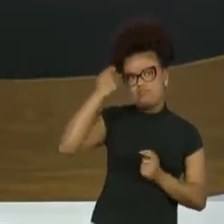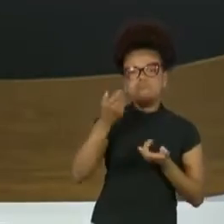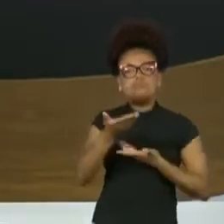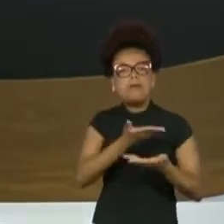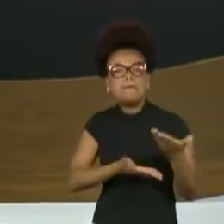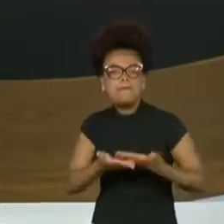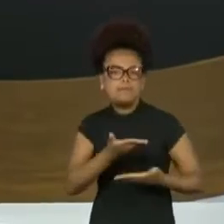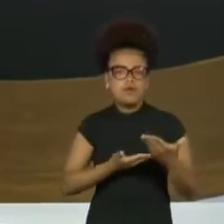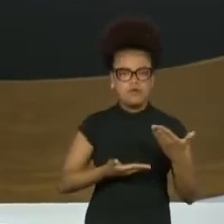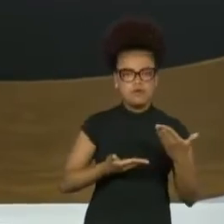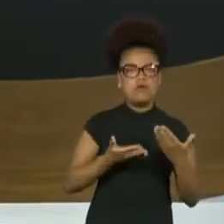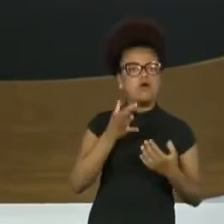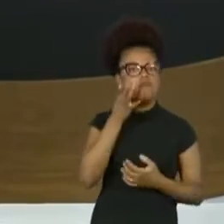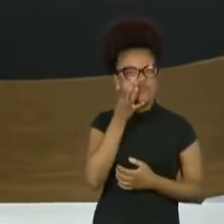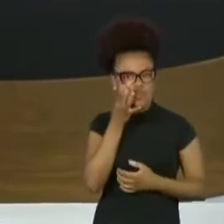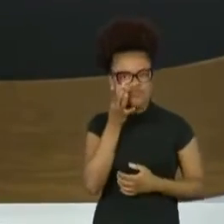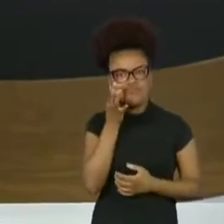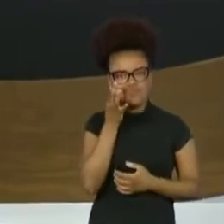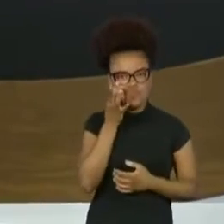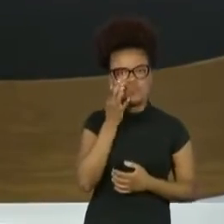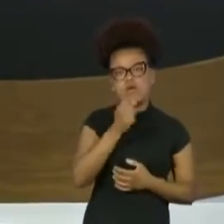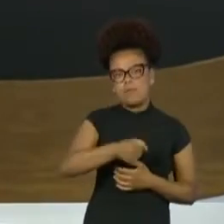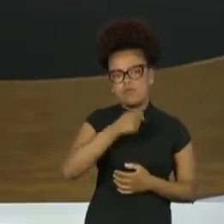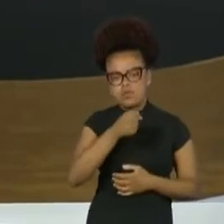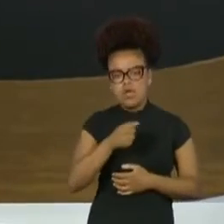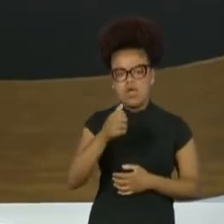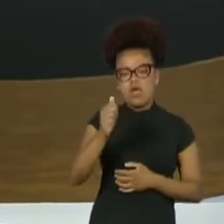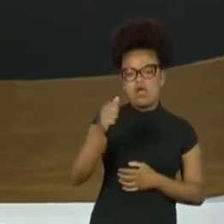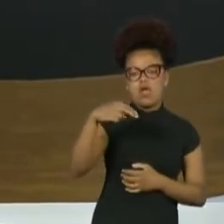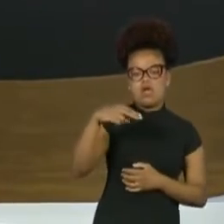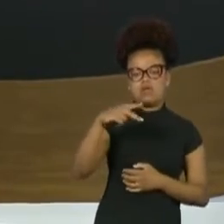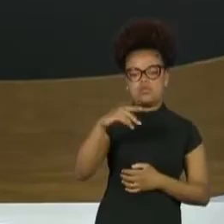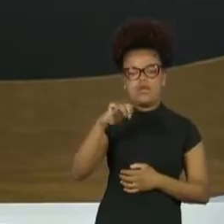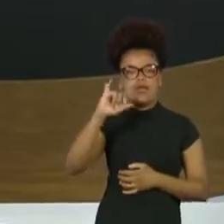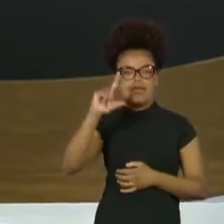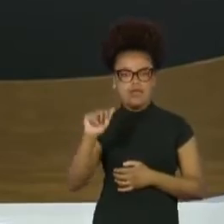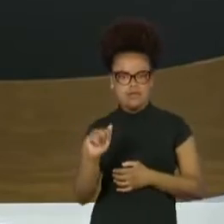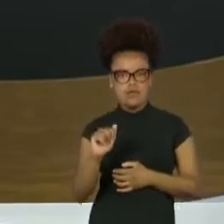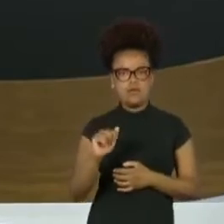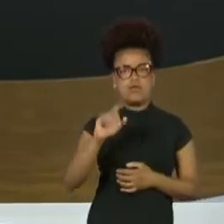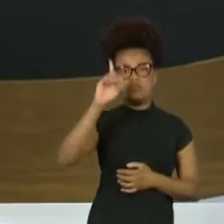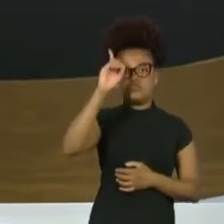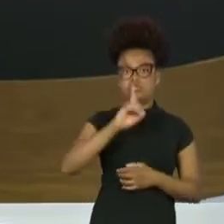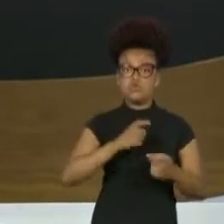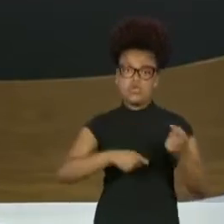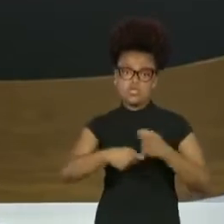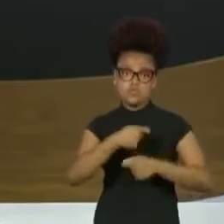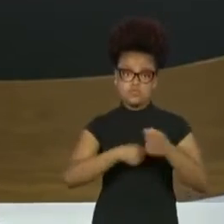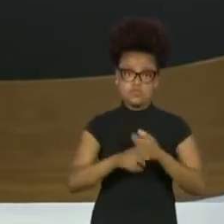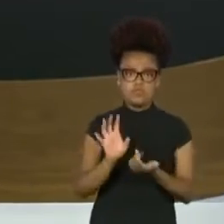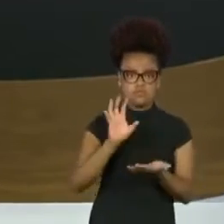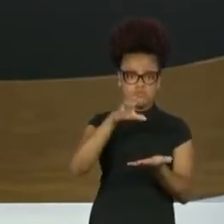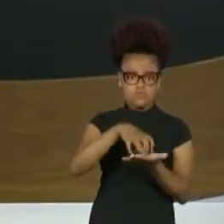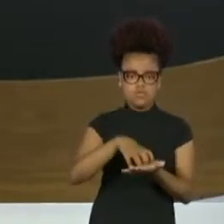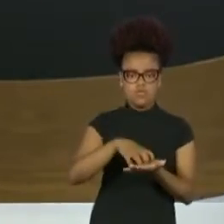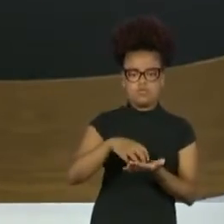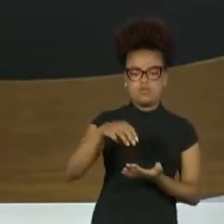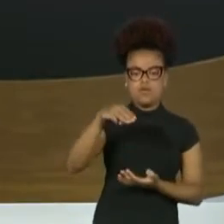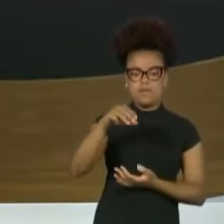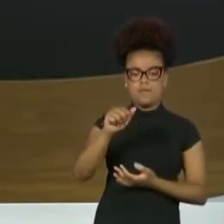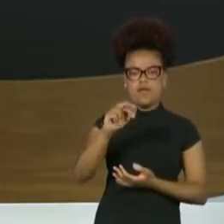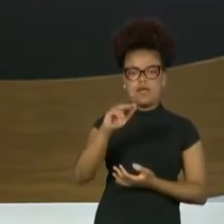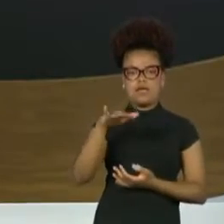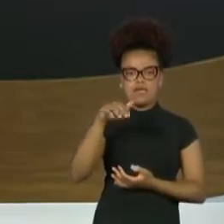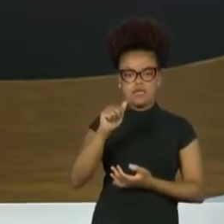jornalista e ativista Aniele Franco, diretora executiva do Instituto Marielle Franco e irmã da vereadora